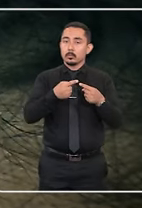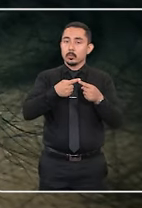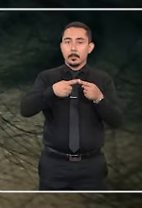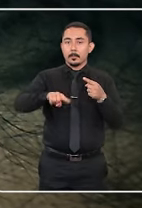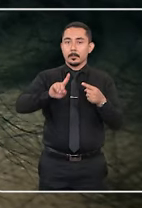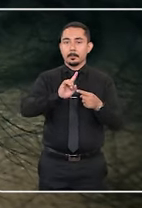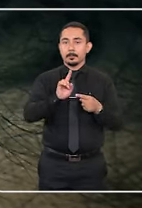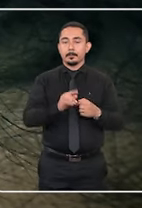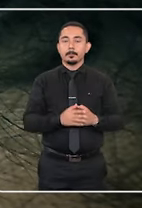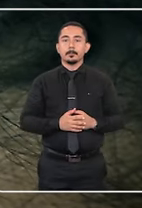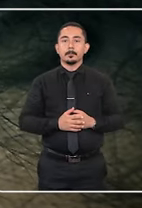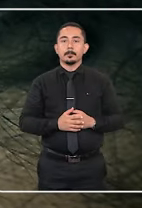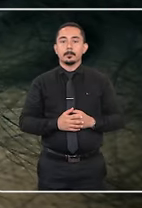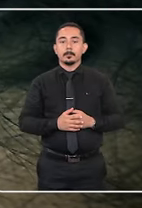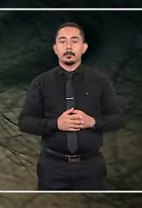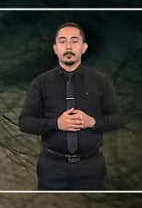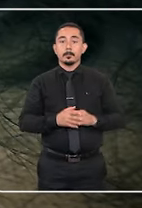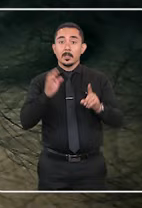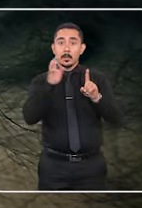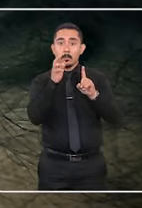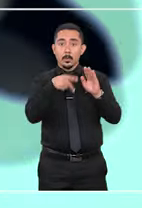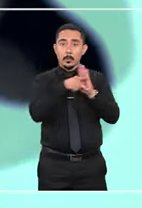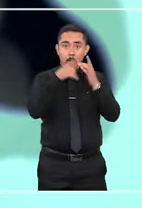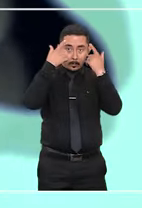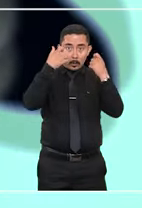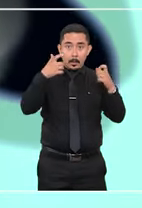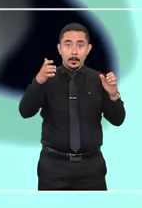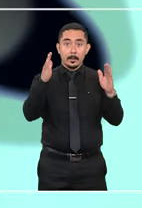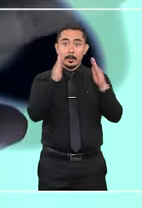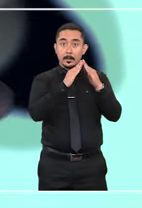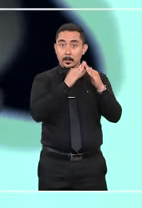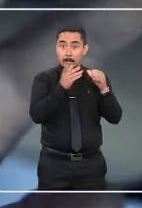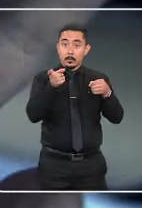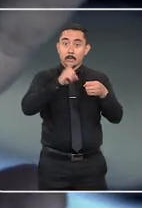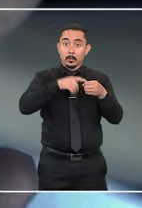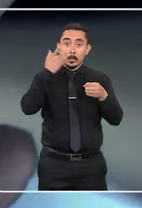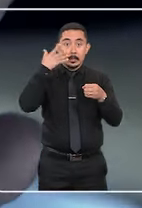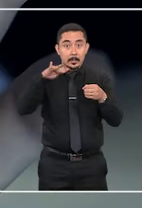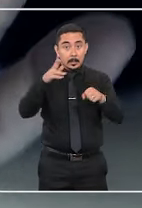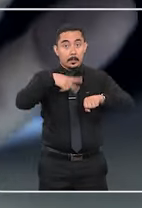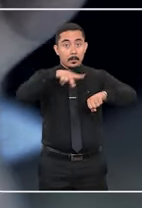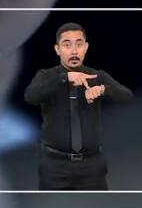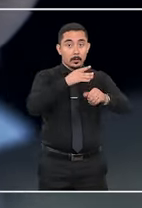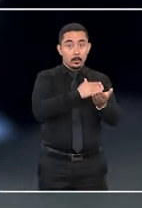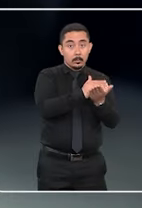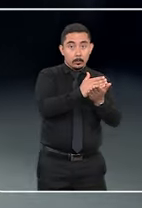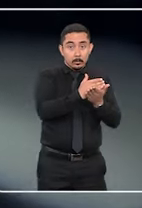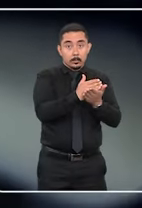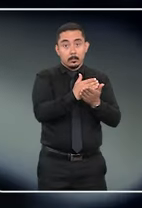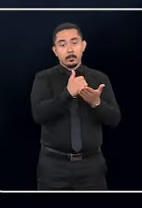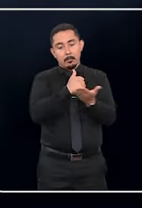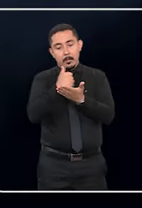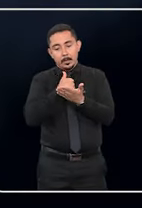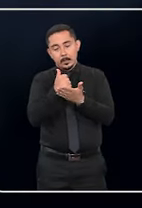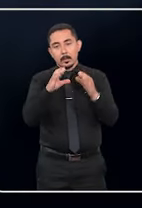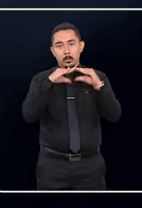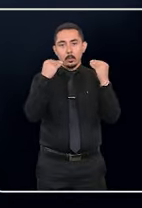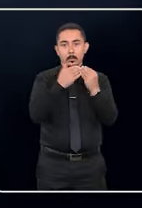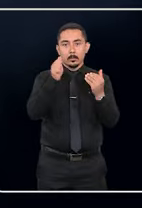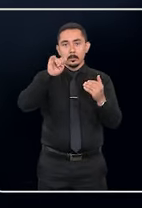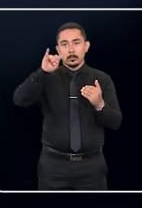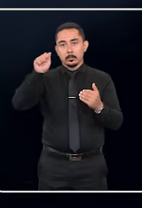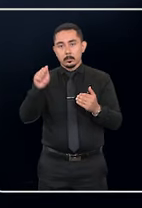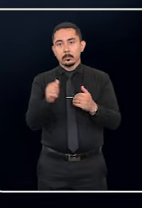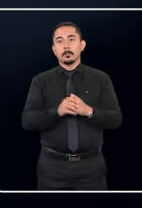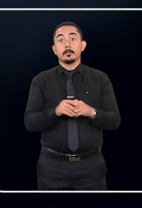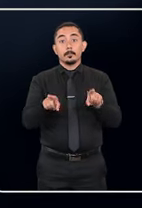devolução do menor não será mais necessária. A influência da violência doméstica no retorno de crianças ao país de origem